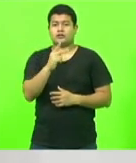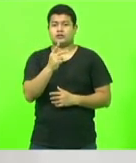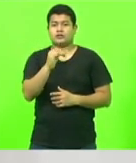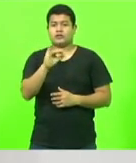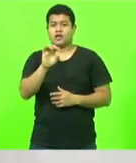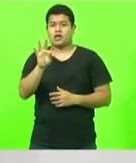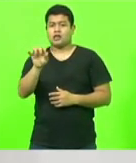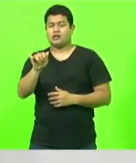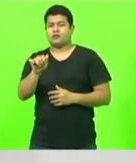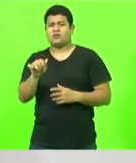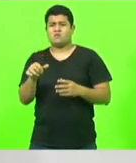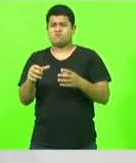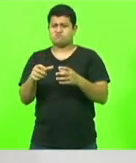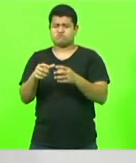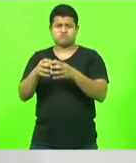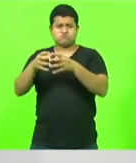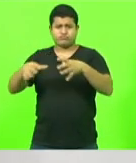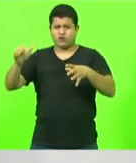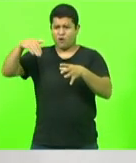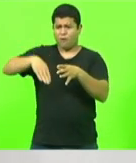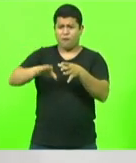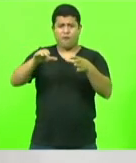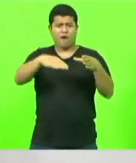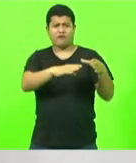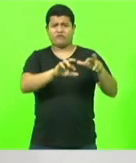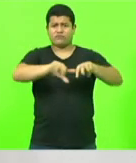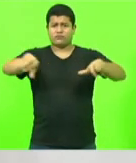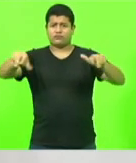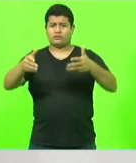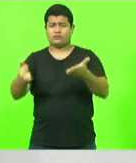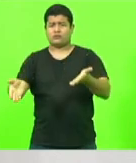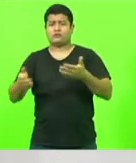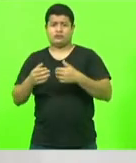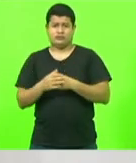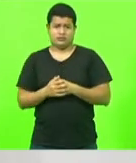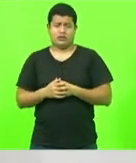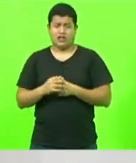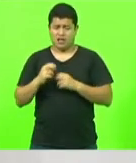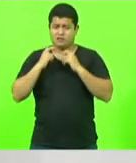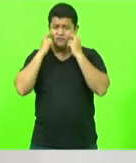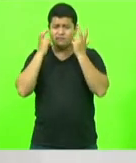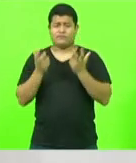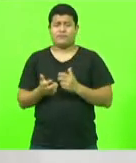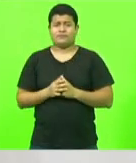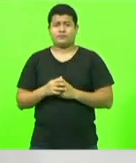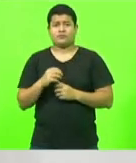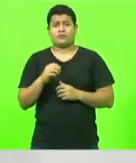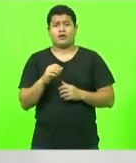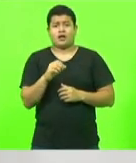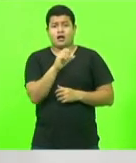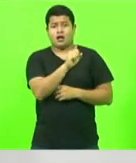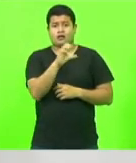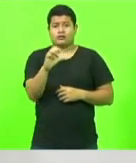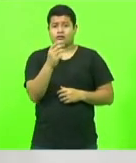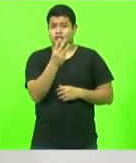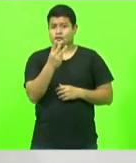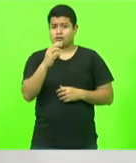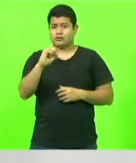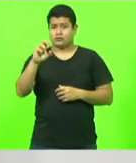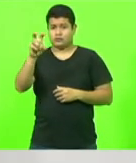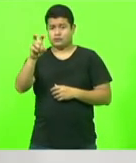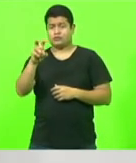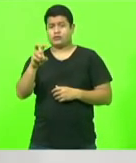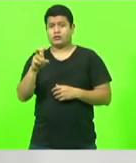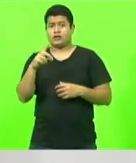Sargento Lima, estão naquela rodovia, crateras, que é uma vergonha. A SC305, que liga os